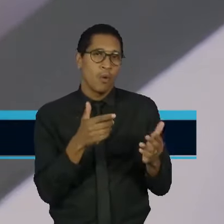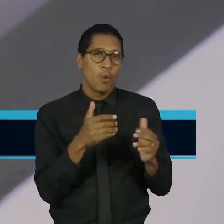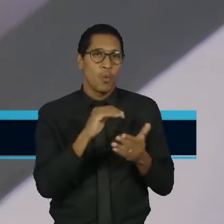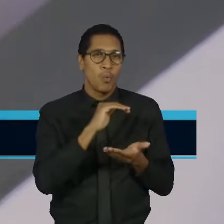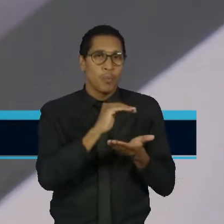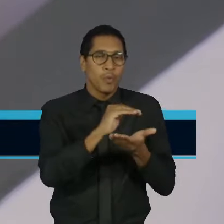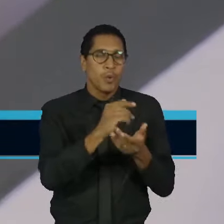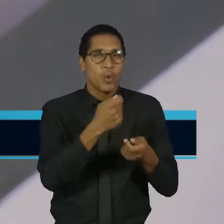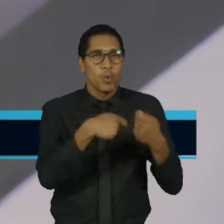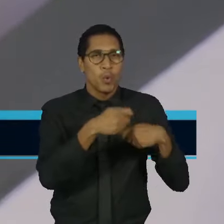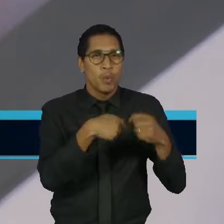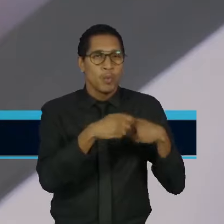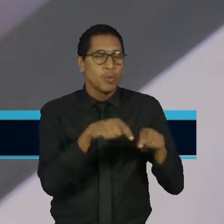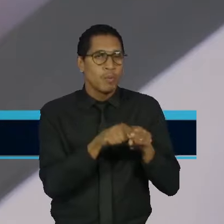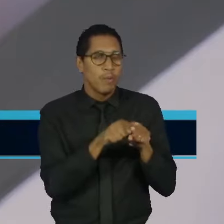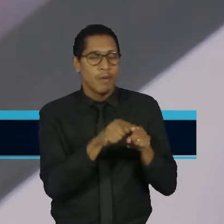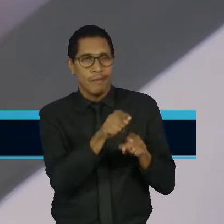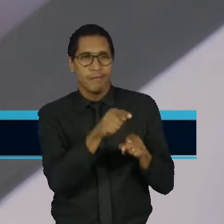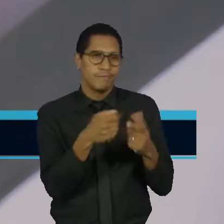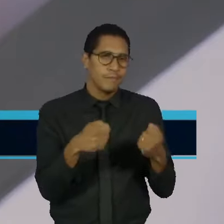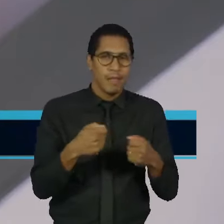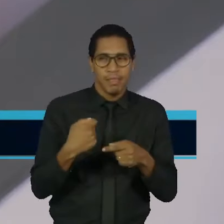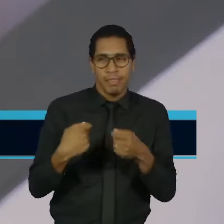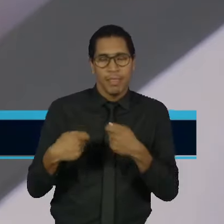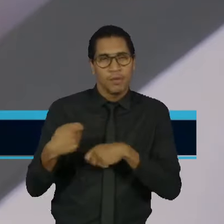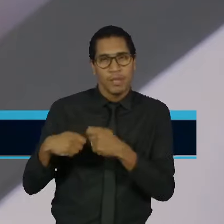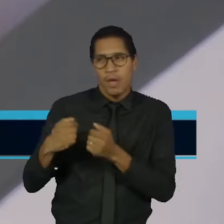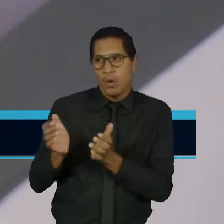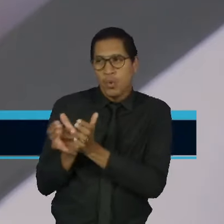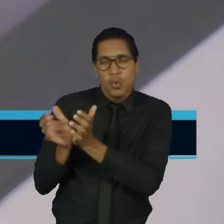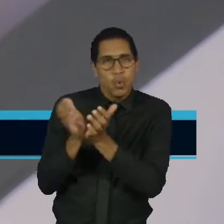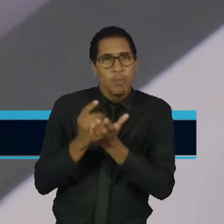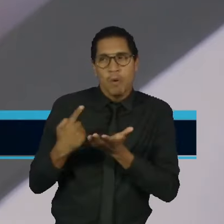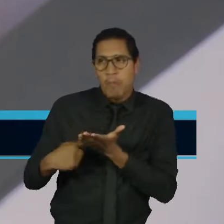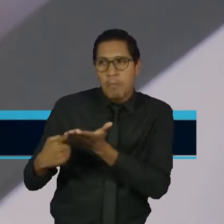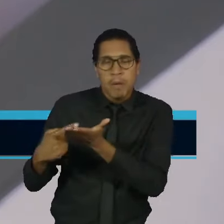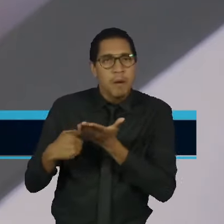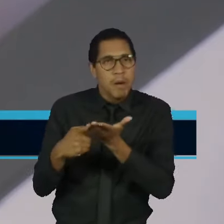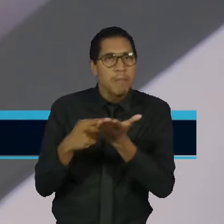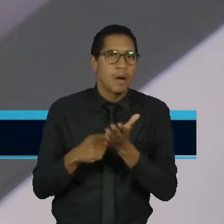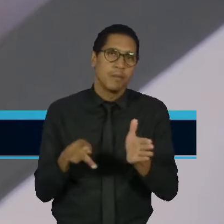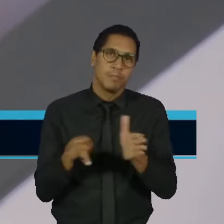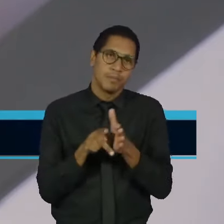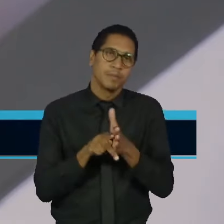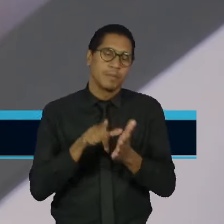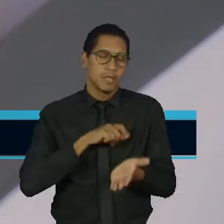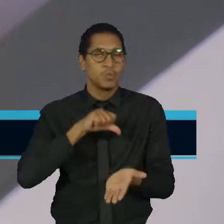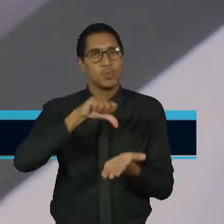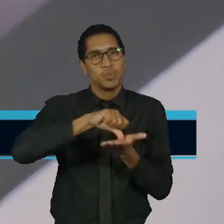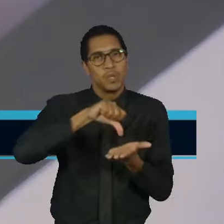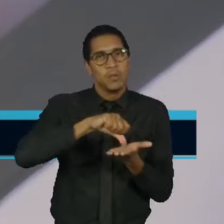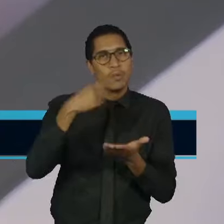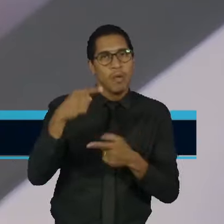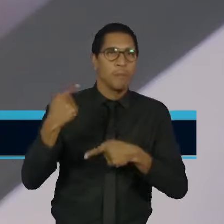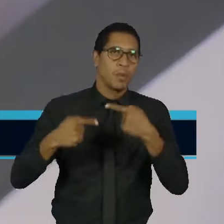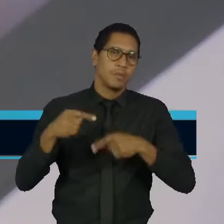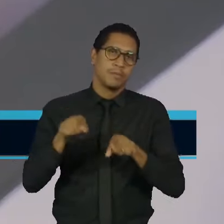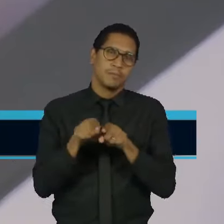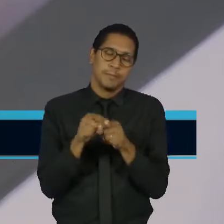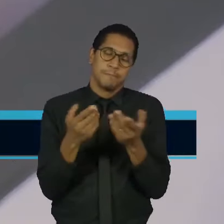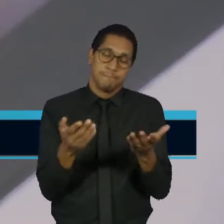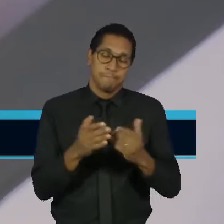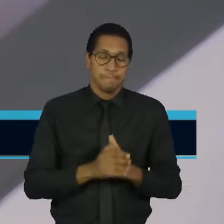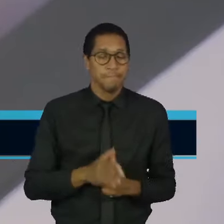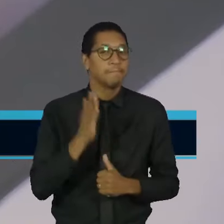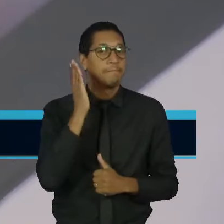maioria, ele precisa de negociação com os outros grupos da centro-direita e do centro para aprovar esse pacote. Já se